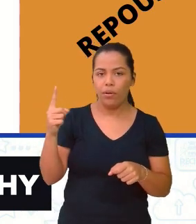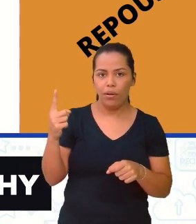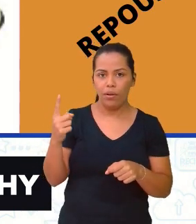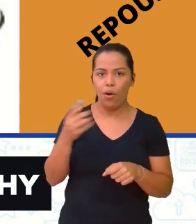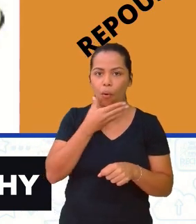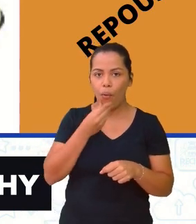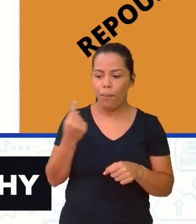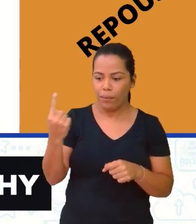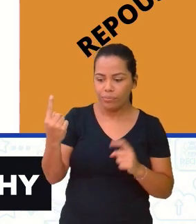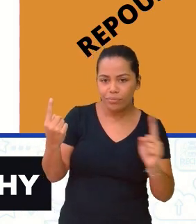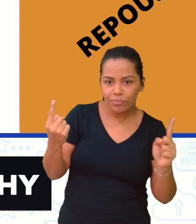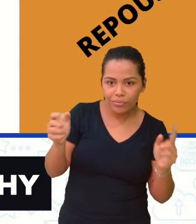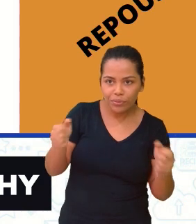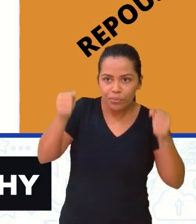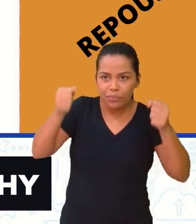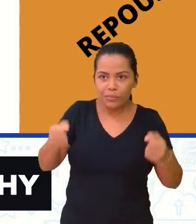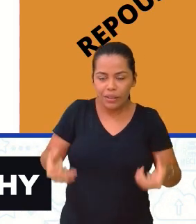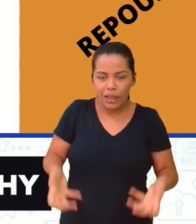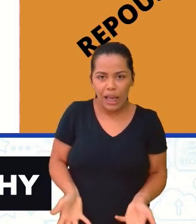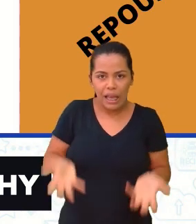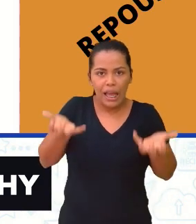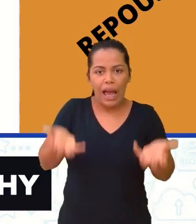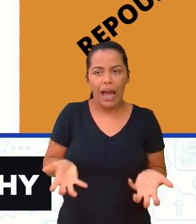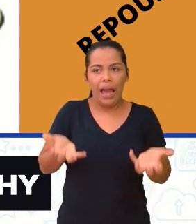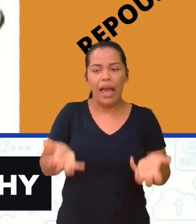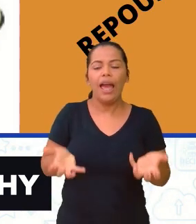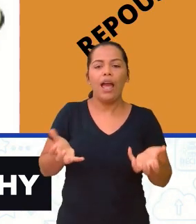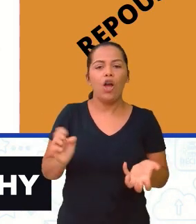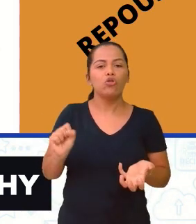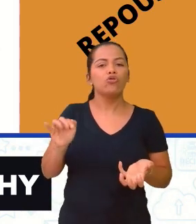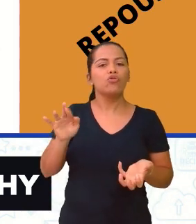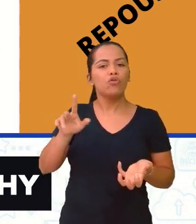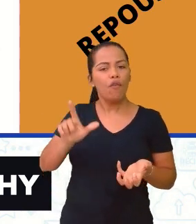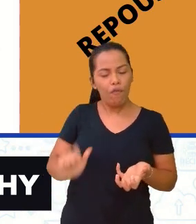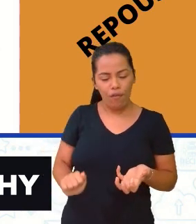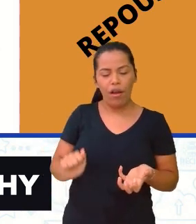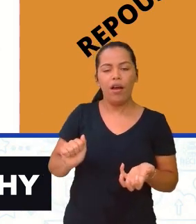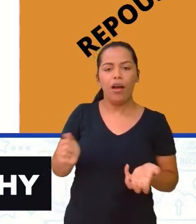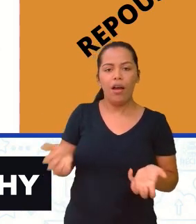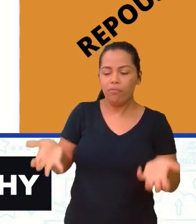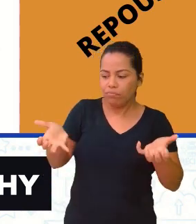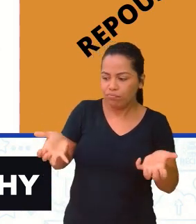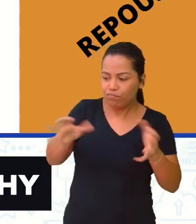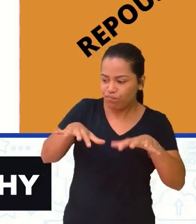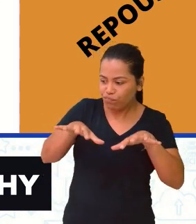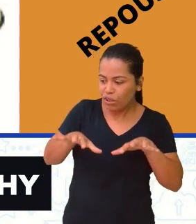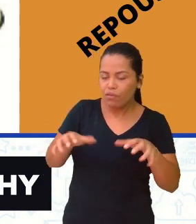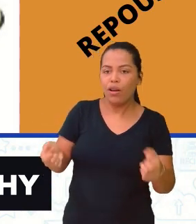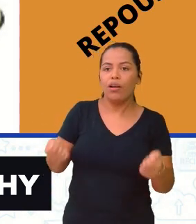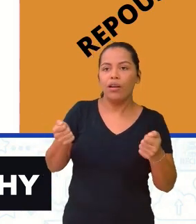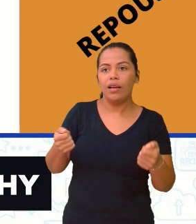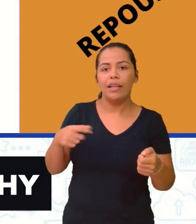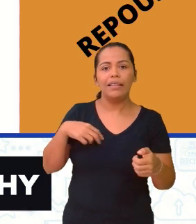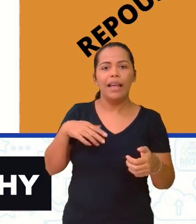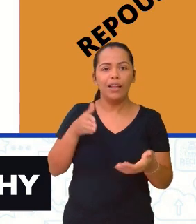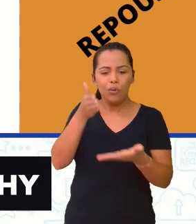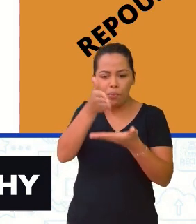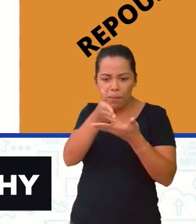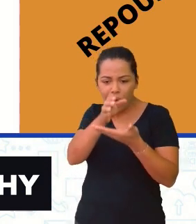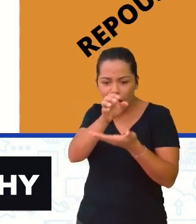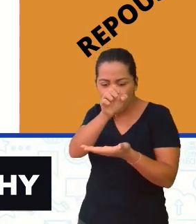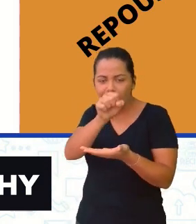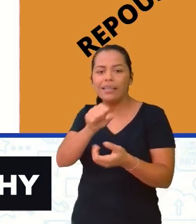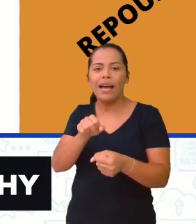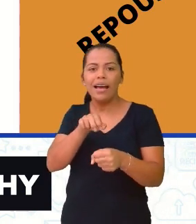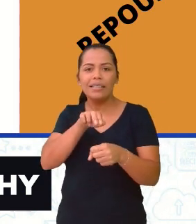sofá verde, um sofá de dois lugares. E nesse sofá está aí sentadinho um gatinho. E